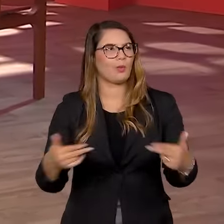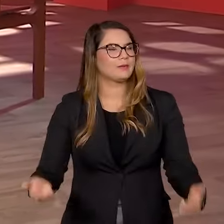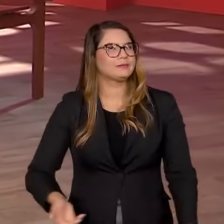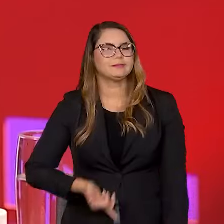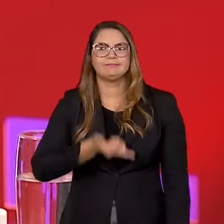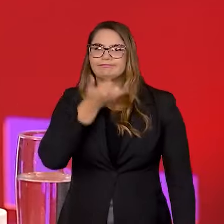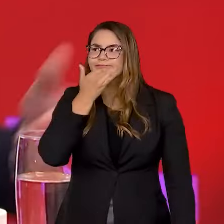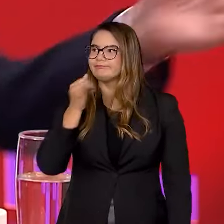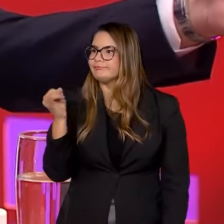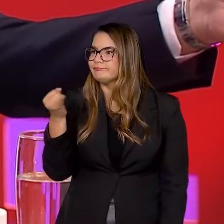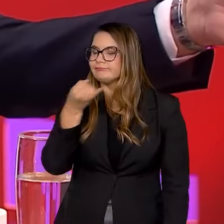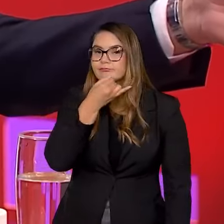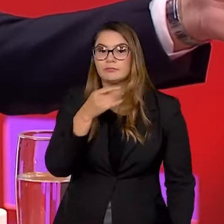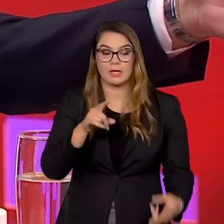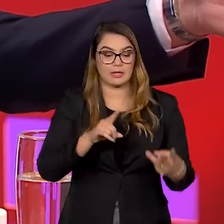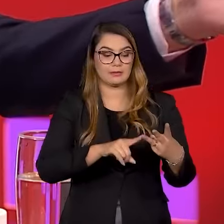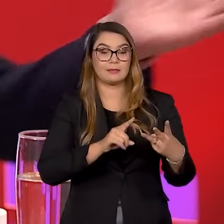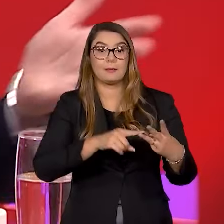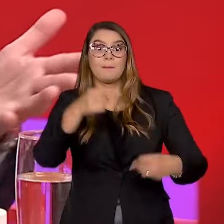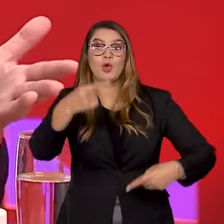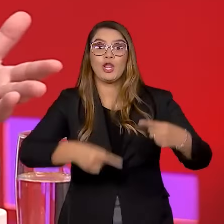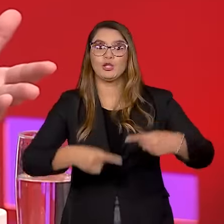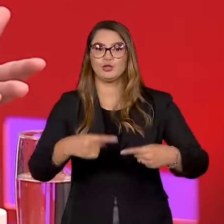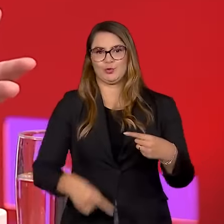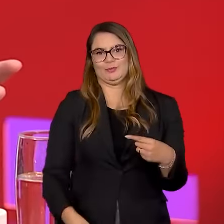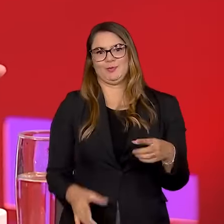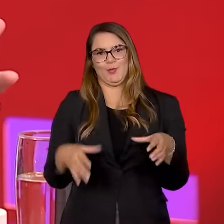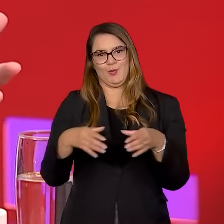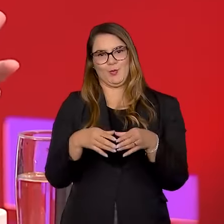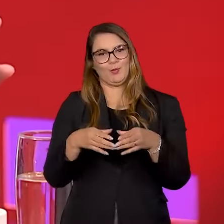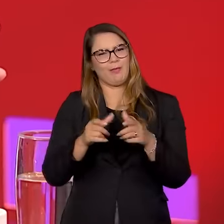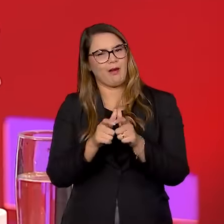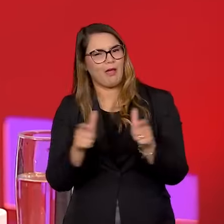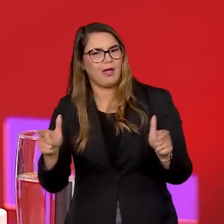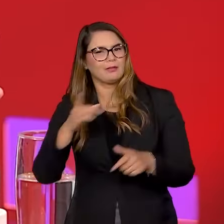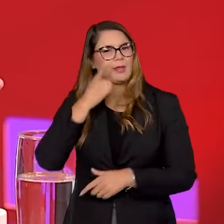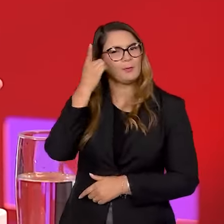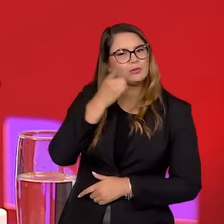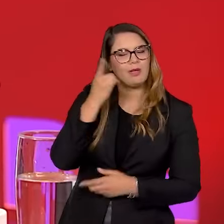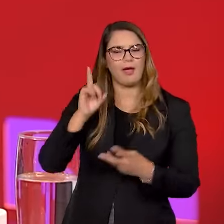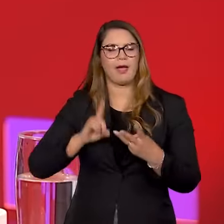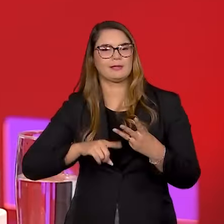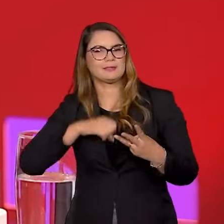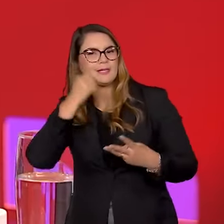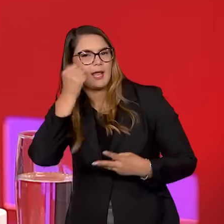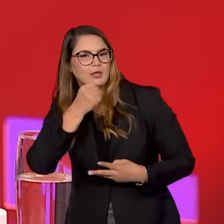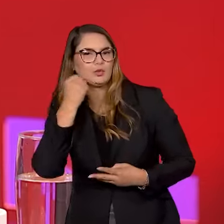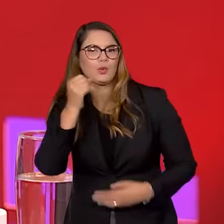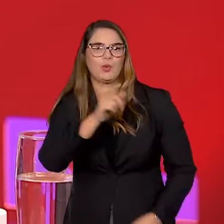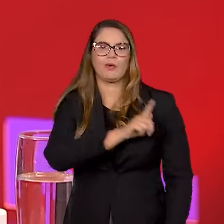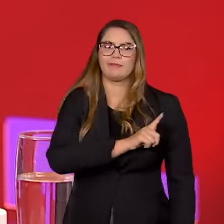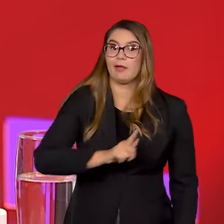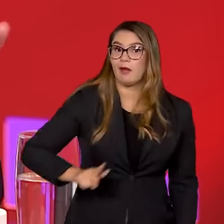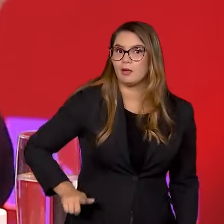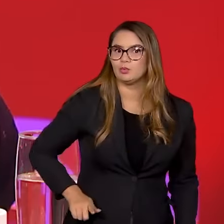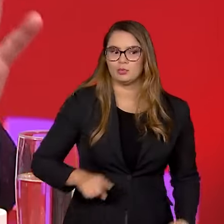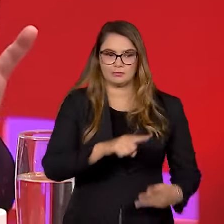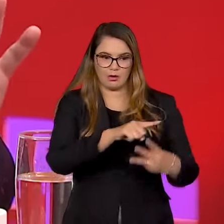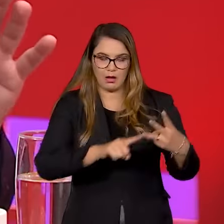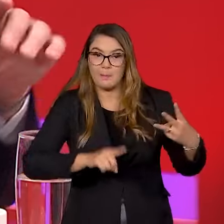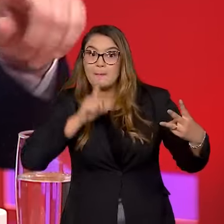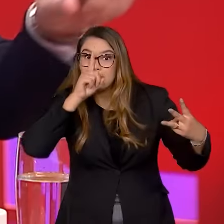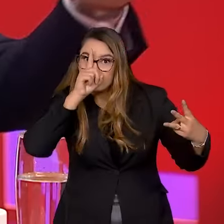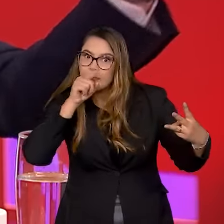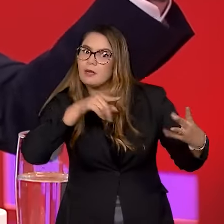lamentáveis. Eles têm um braço político. Tem um grupo grande de deputados, senadores, elegeram governadores. Portanto, o perigo é